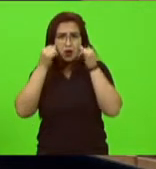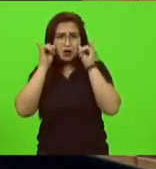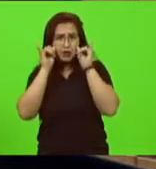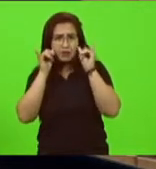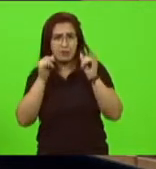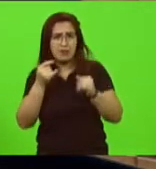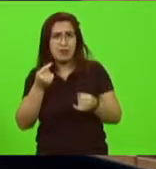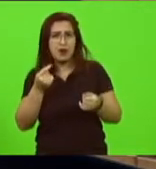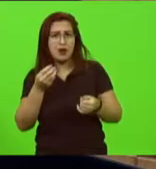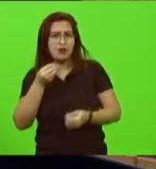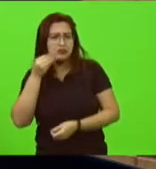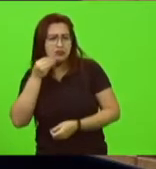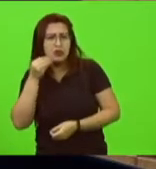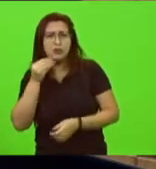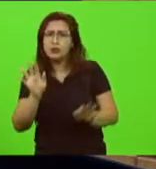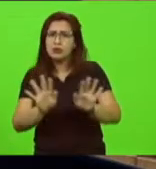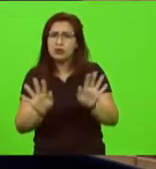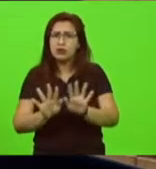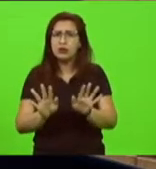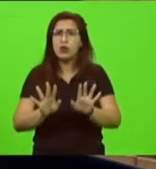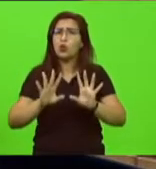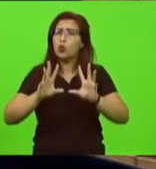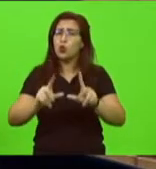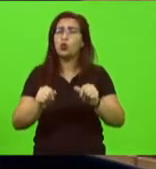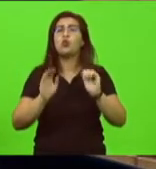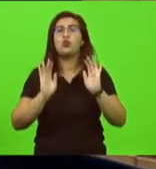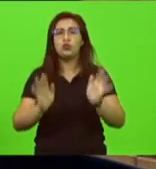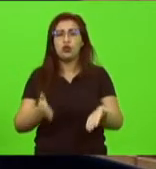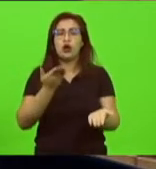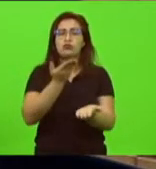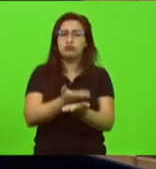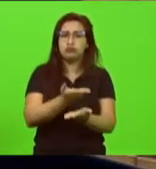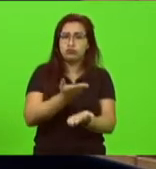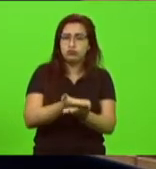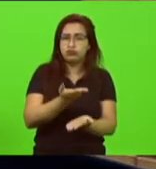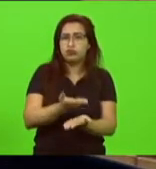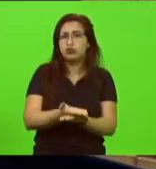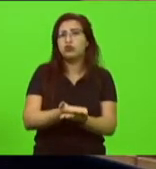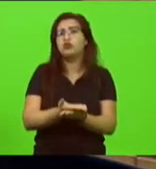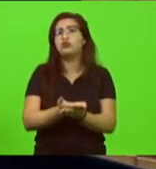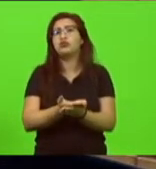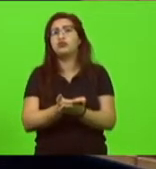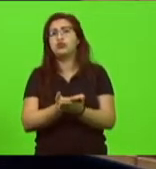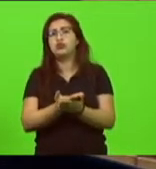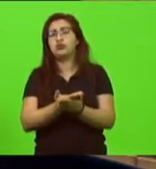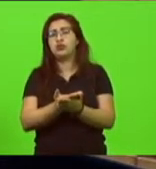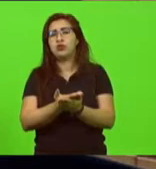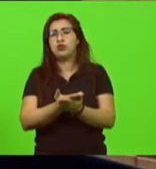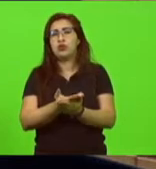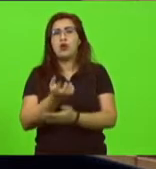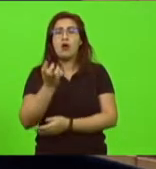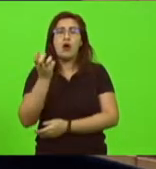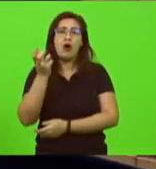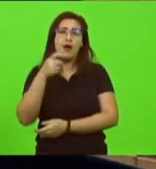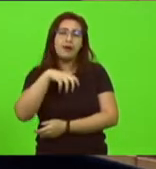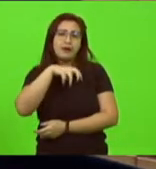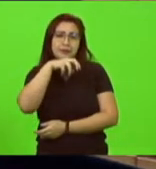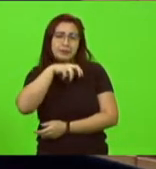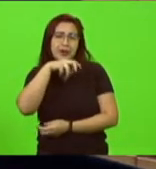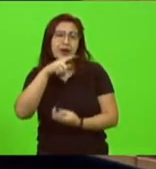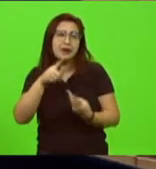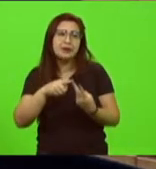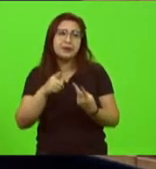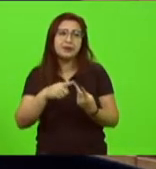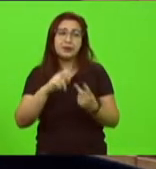já passaram por todas as fases de estudos pré-clínicos em animais depois os clínicos em